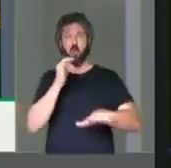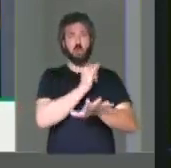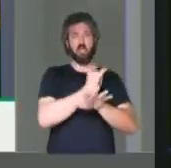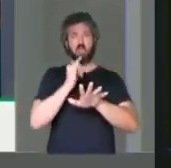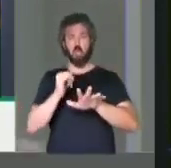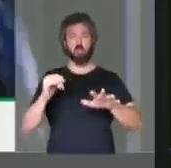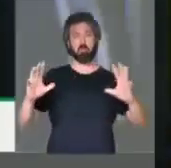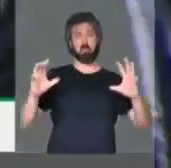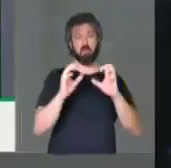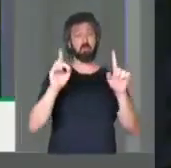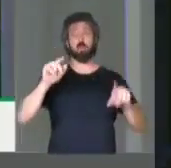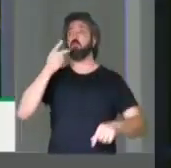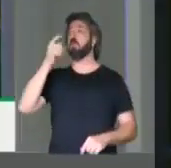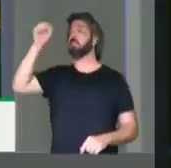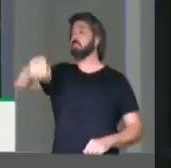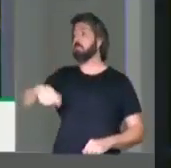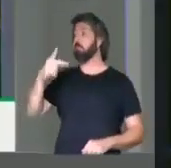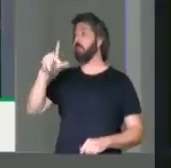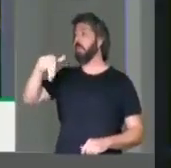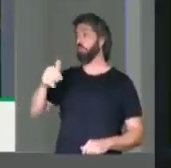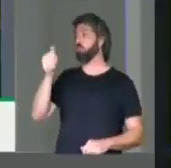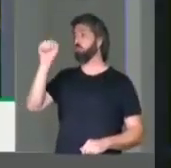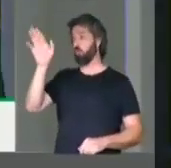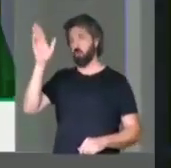ideológica. Então é sim ao PLN 18, presidente. Obrigado, presidente.